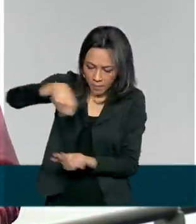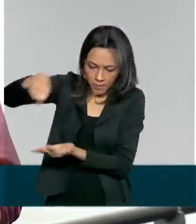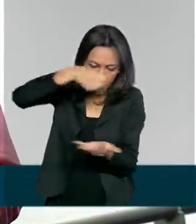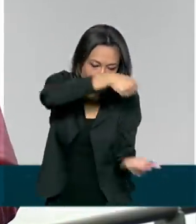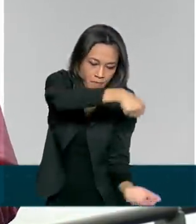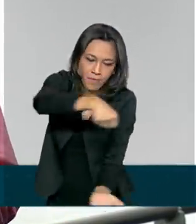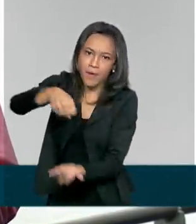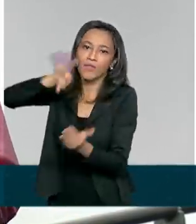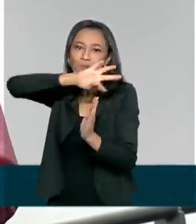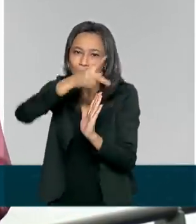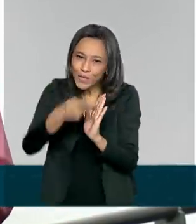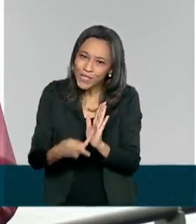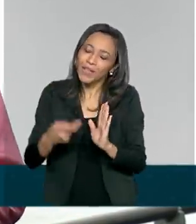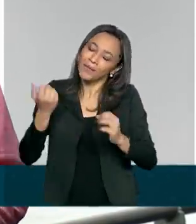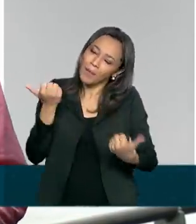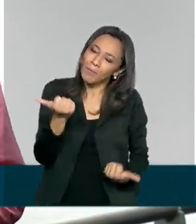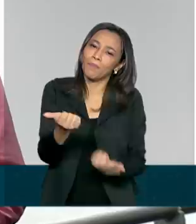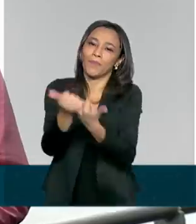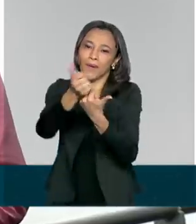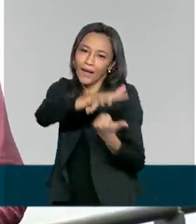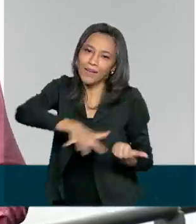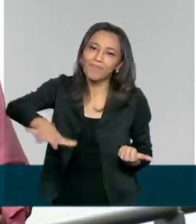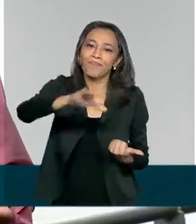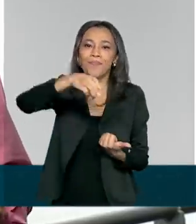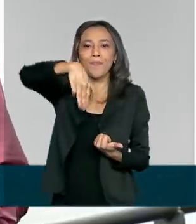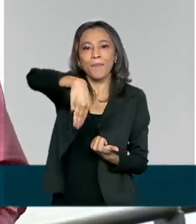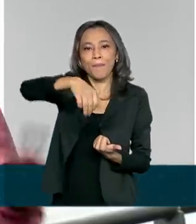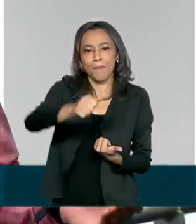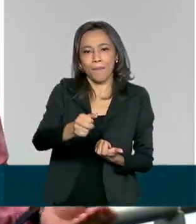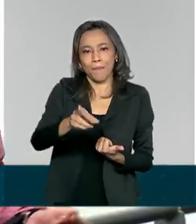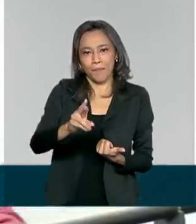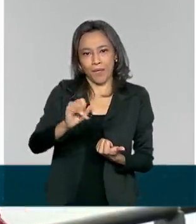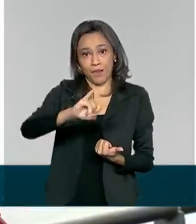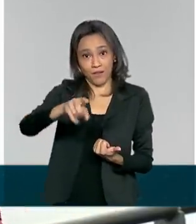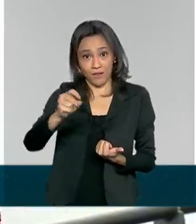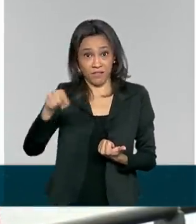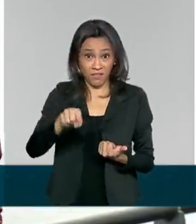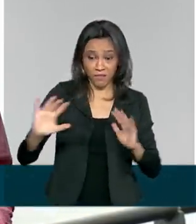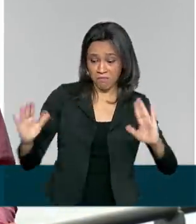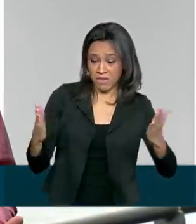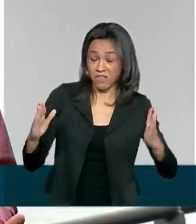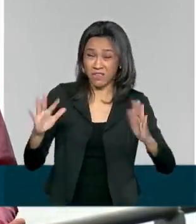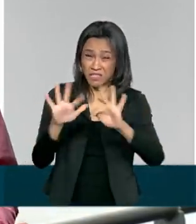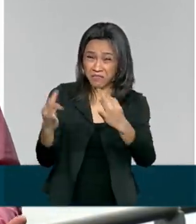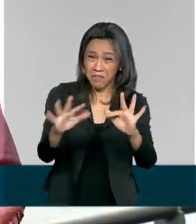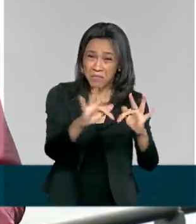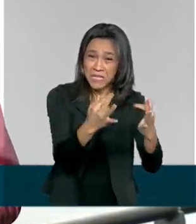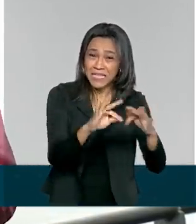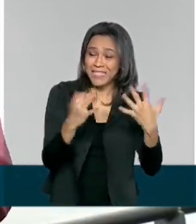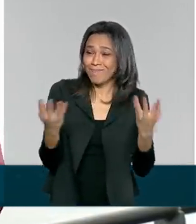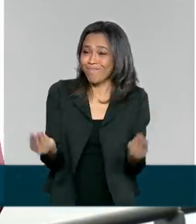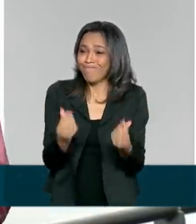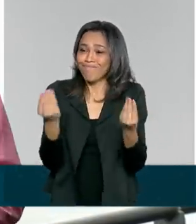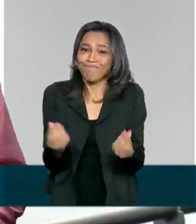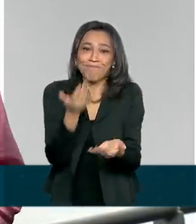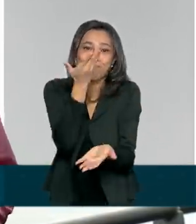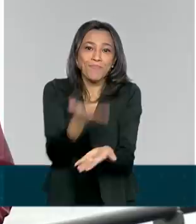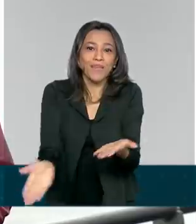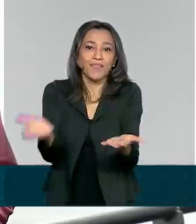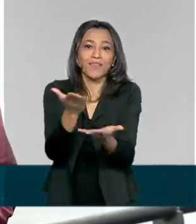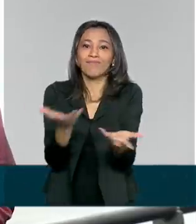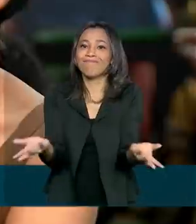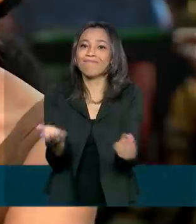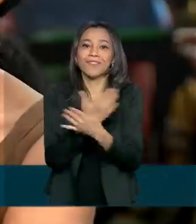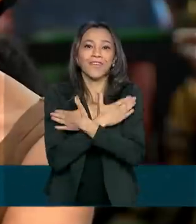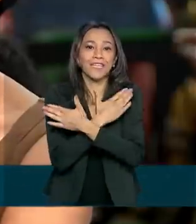Abrácio Marajó para famílias que, durante essa pandemia de coronavírus, perderam oportunidade de emprego e